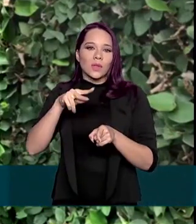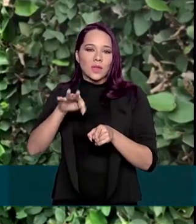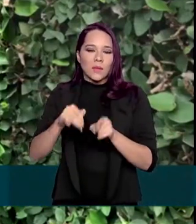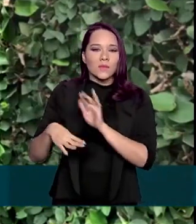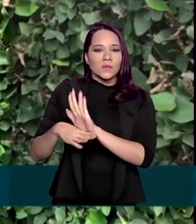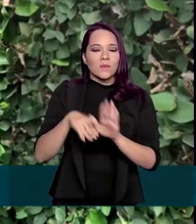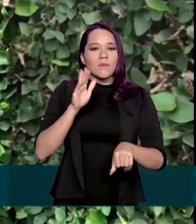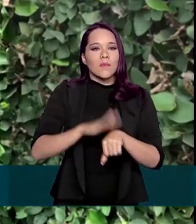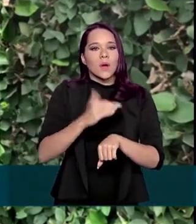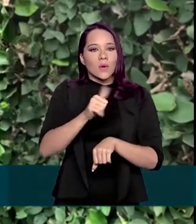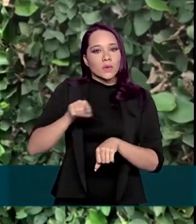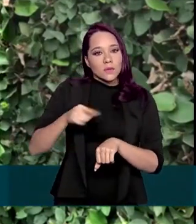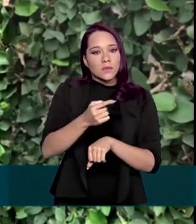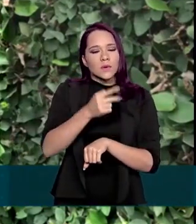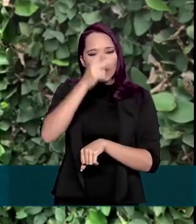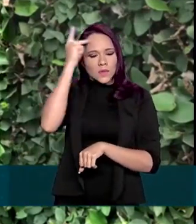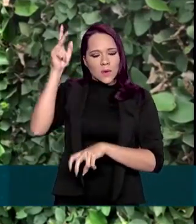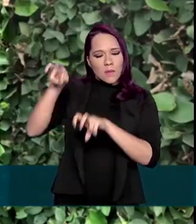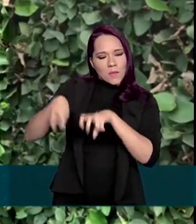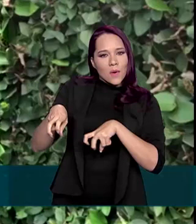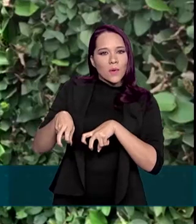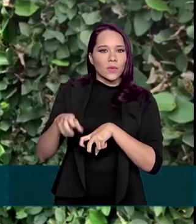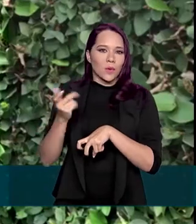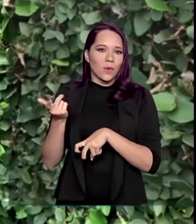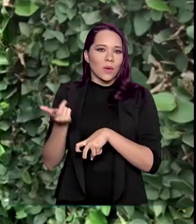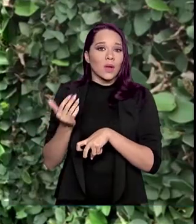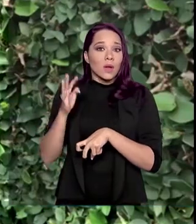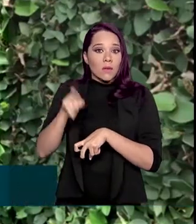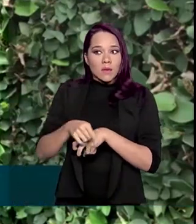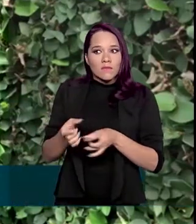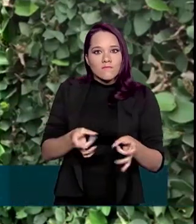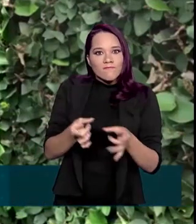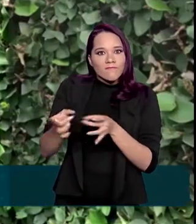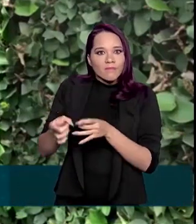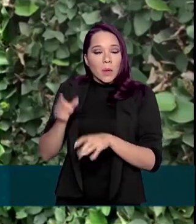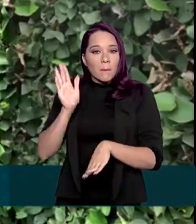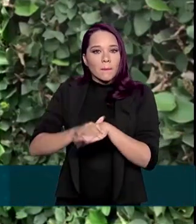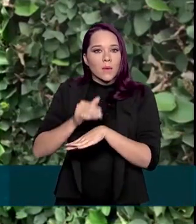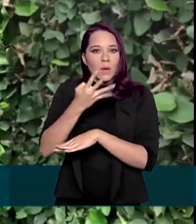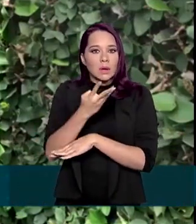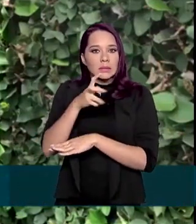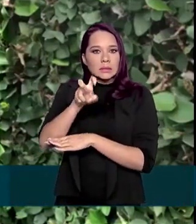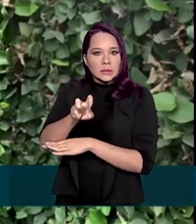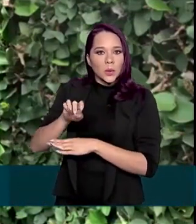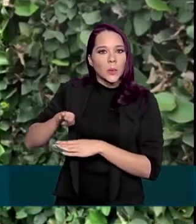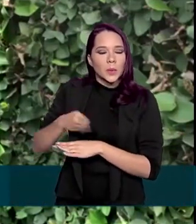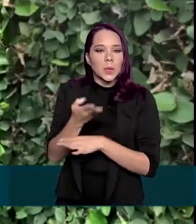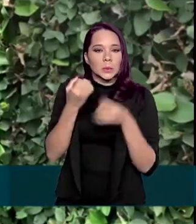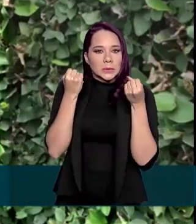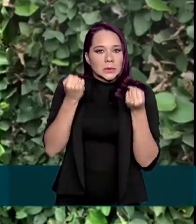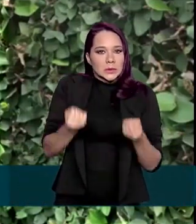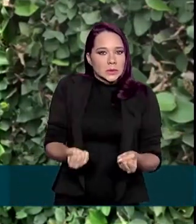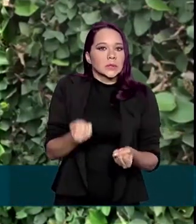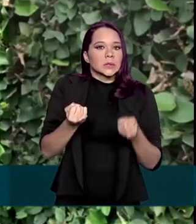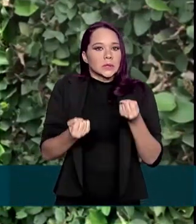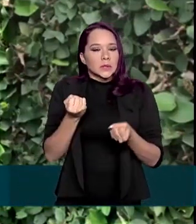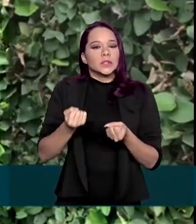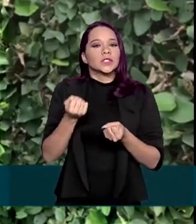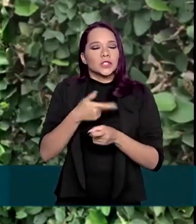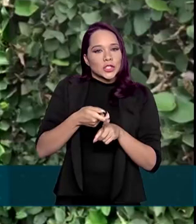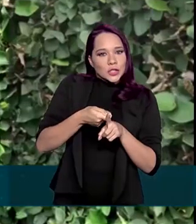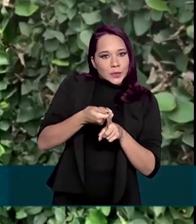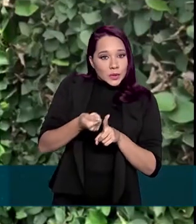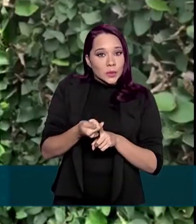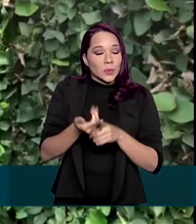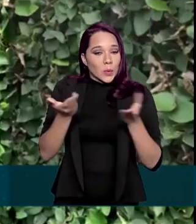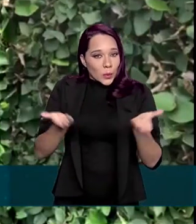pequenos produtores, quando foram comercializadas mais de 45 mil toneladas de milho. E hoje o